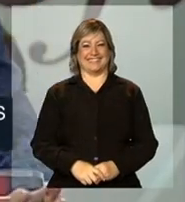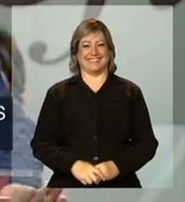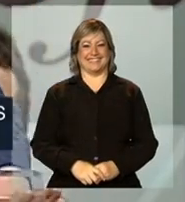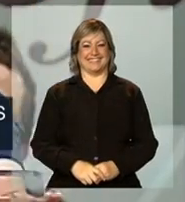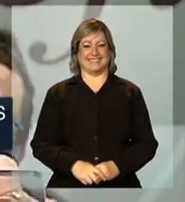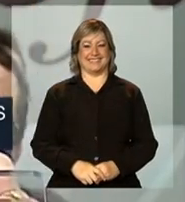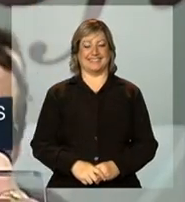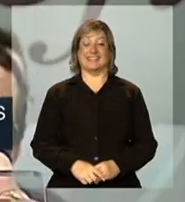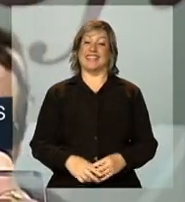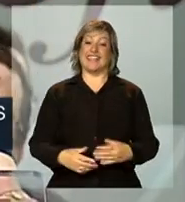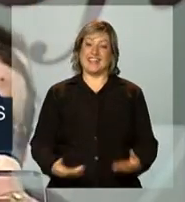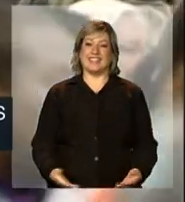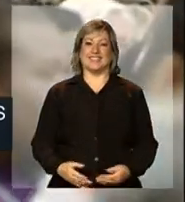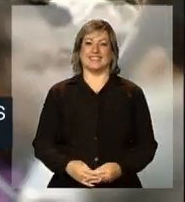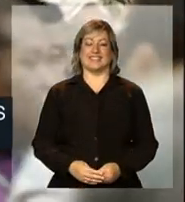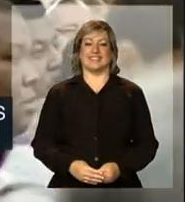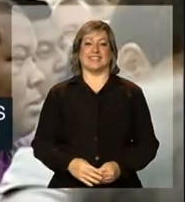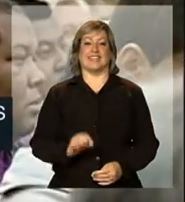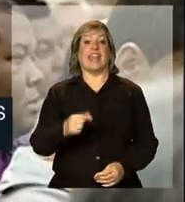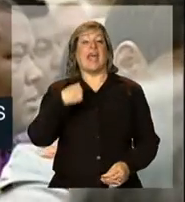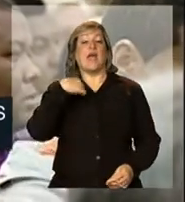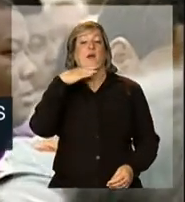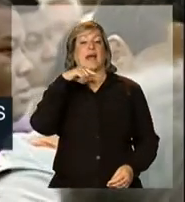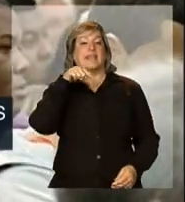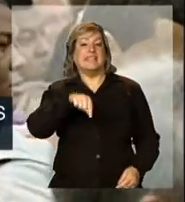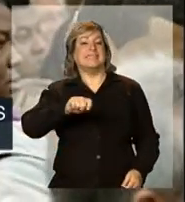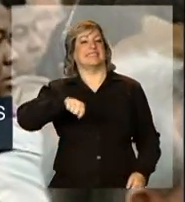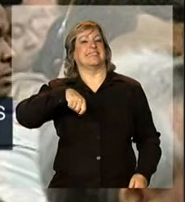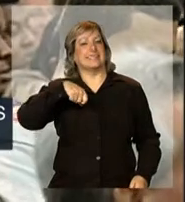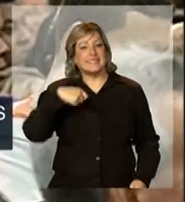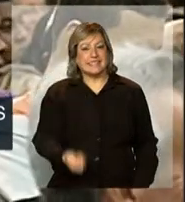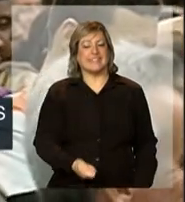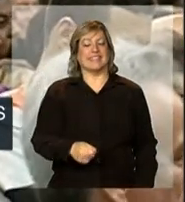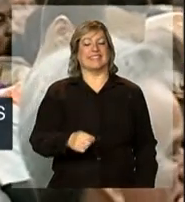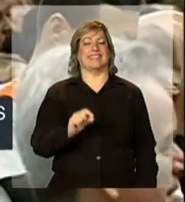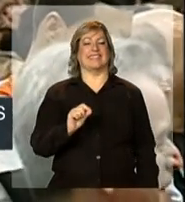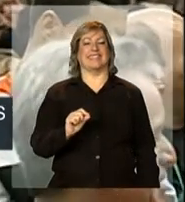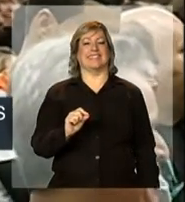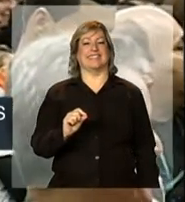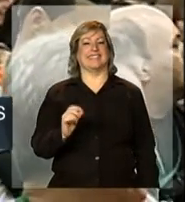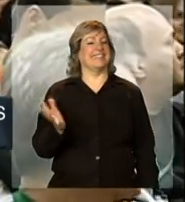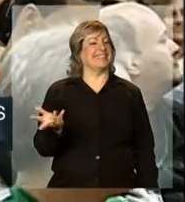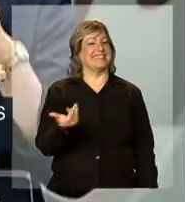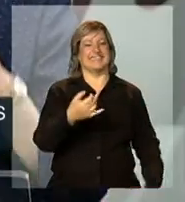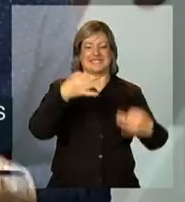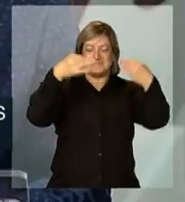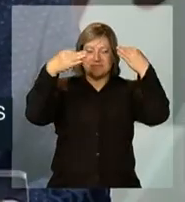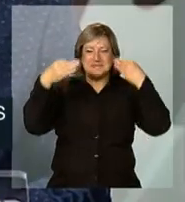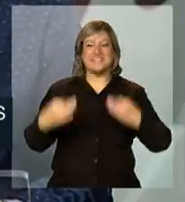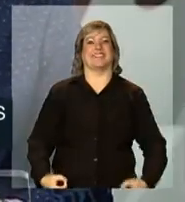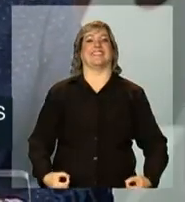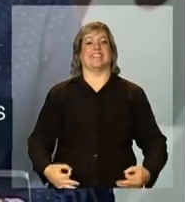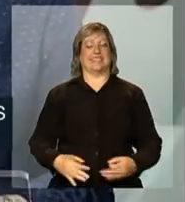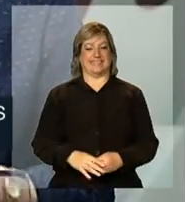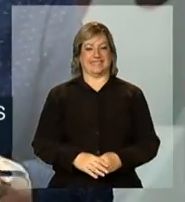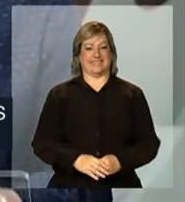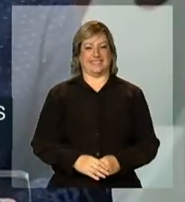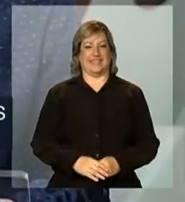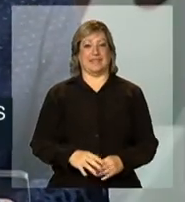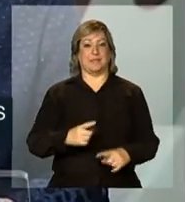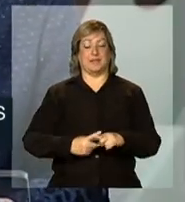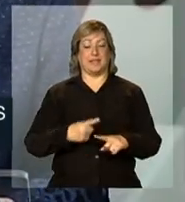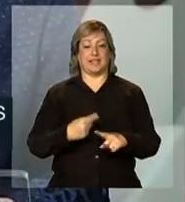Então, eu acho essa definição absolutamente perfeita. A